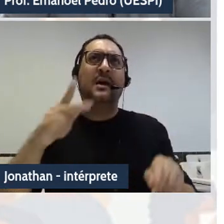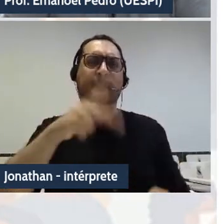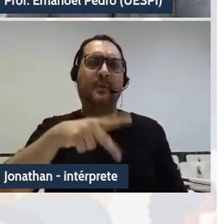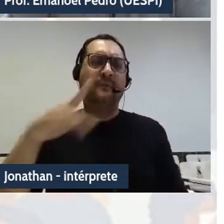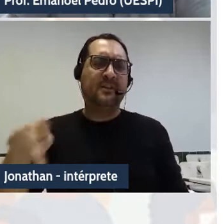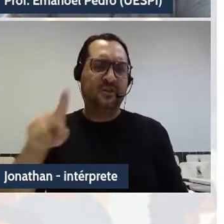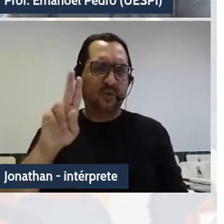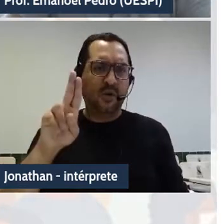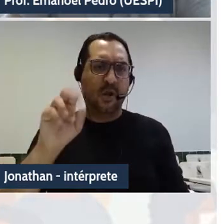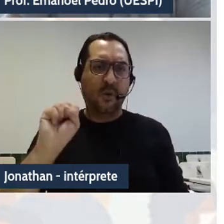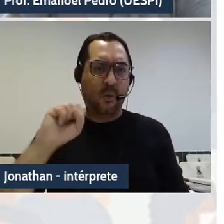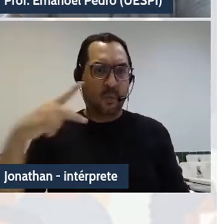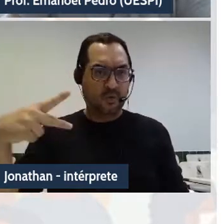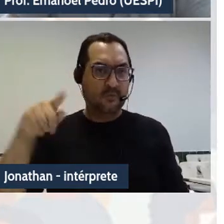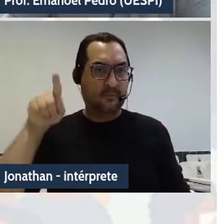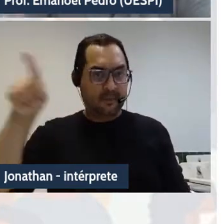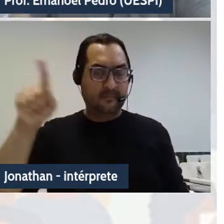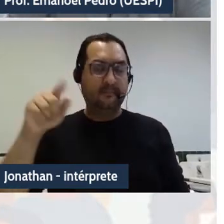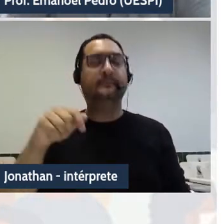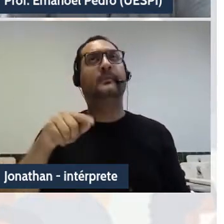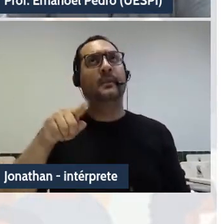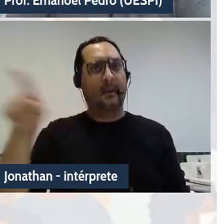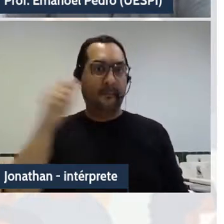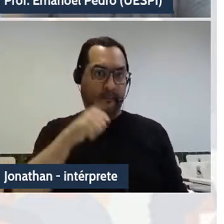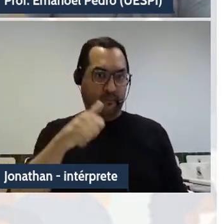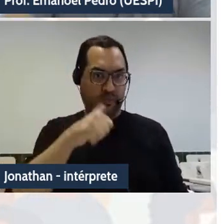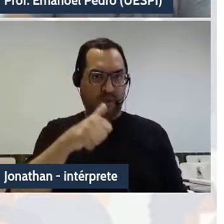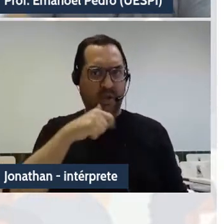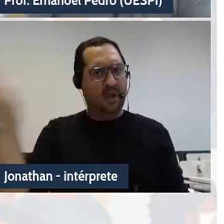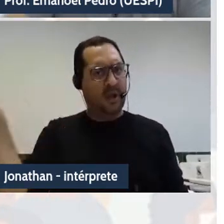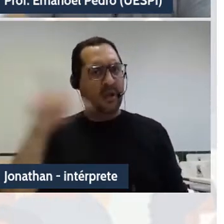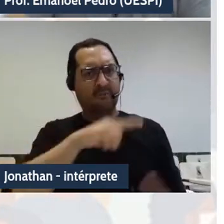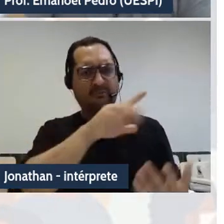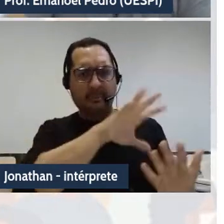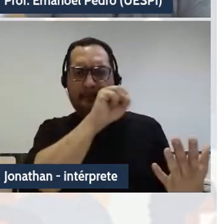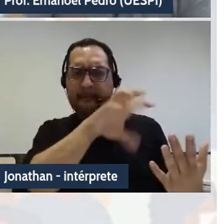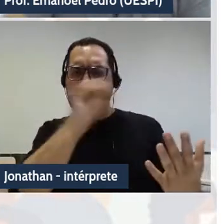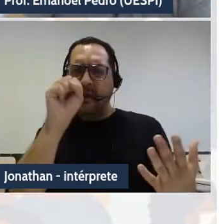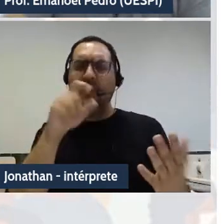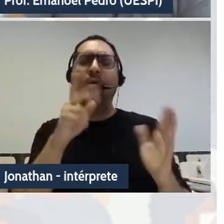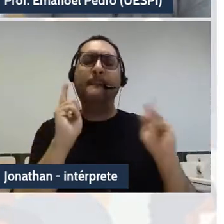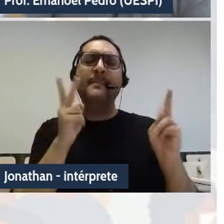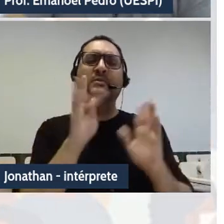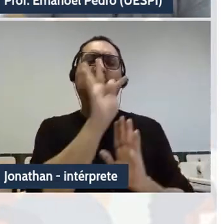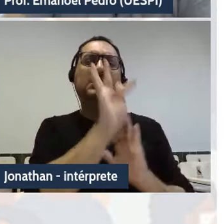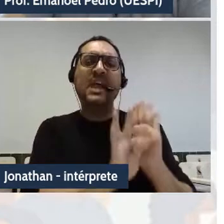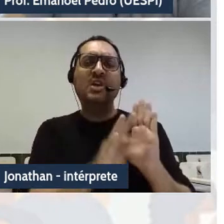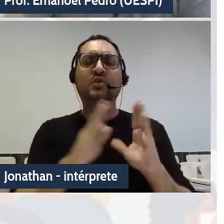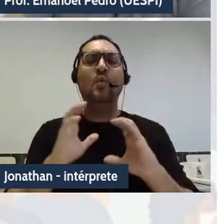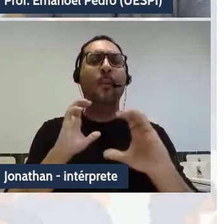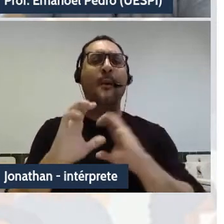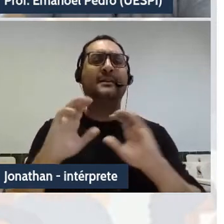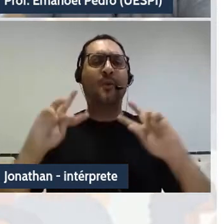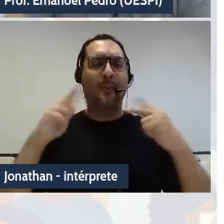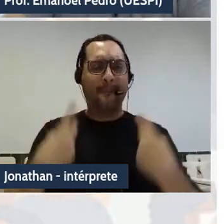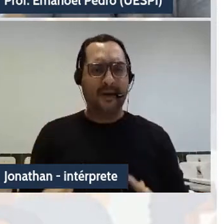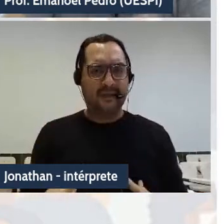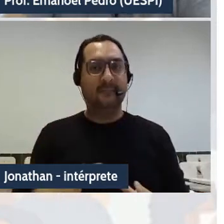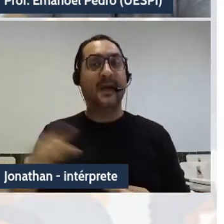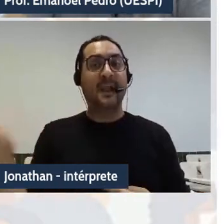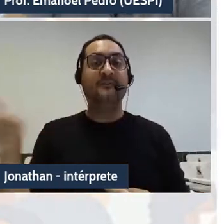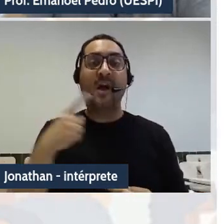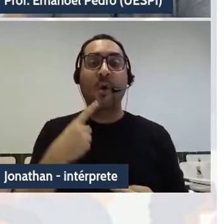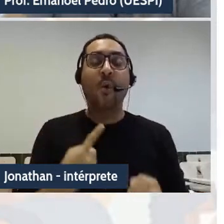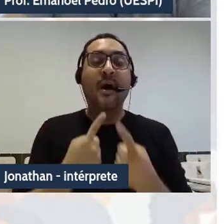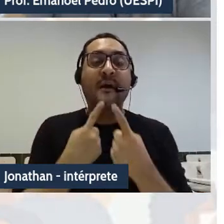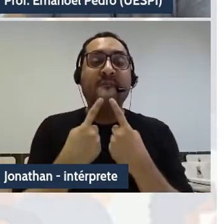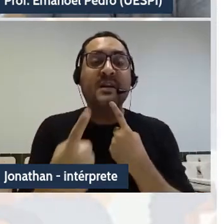professora emérita, destaca em um desses textos que tratam da comunicação humana que o diálogo, ou seja, a